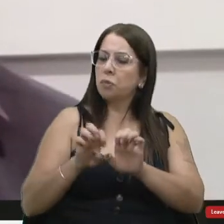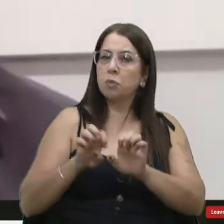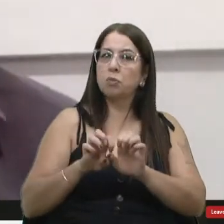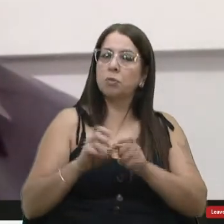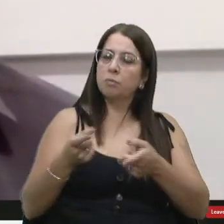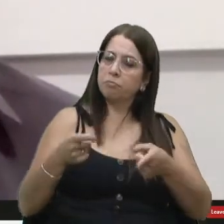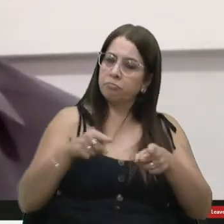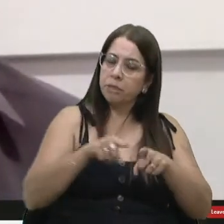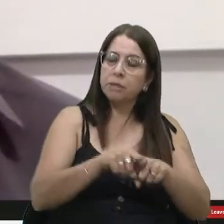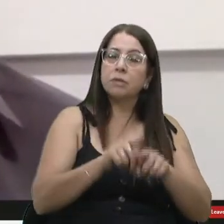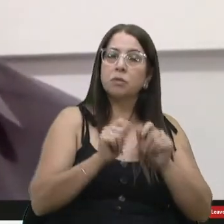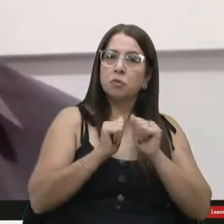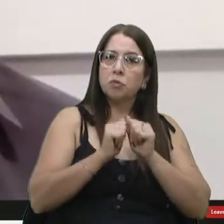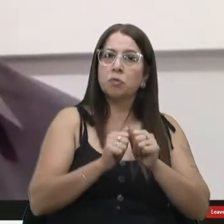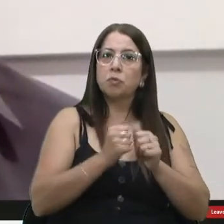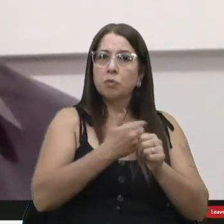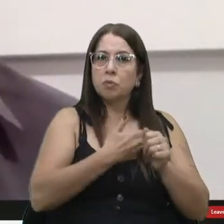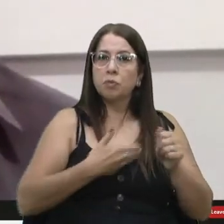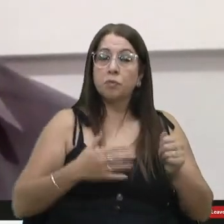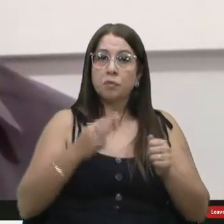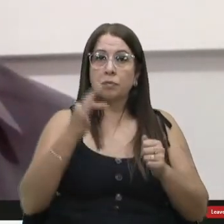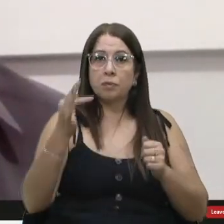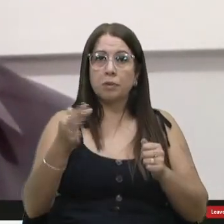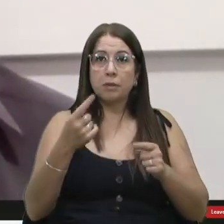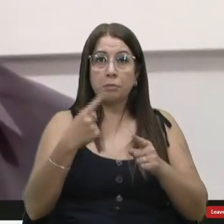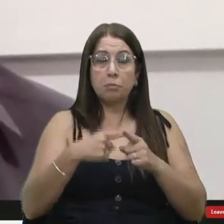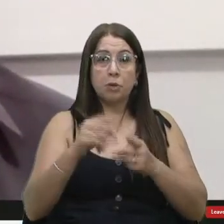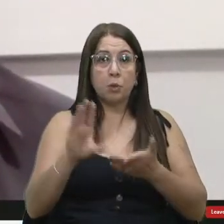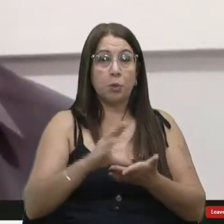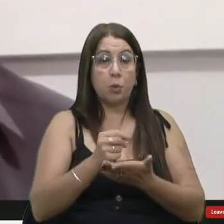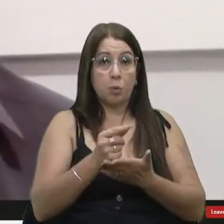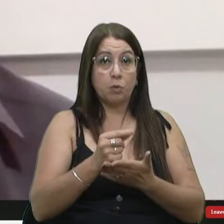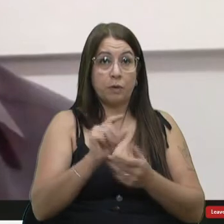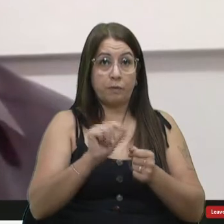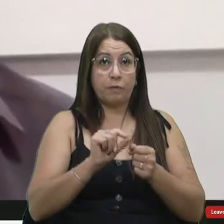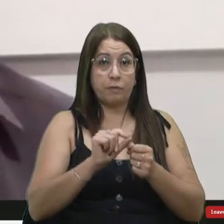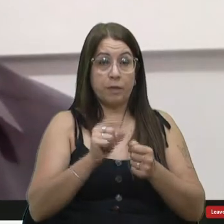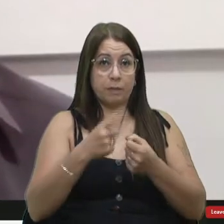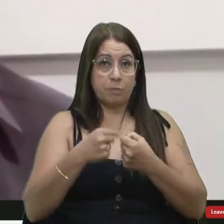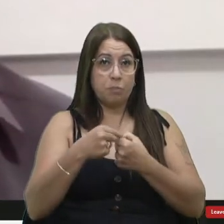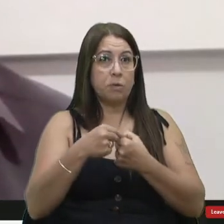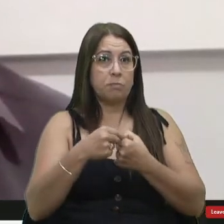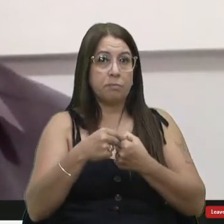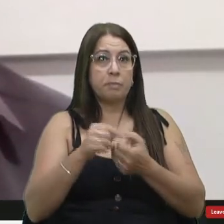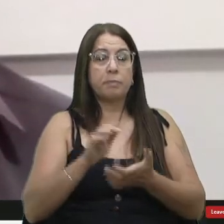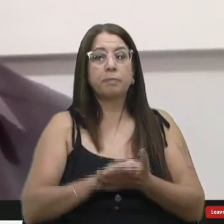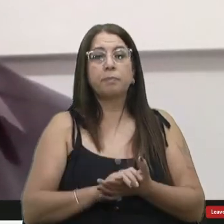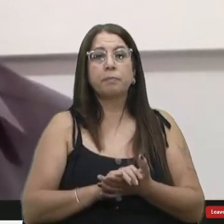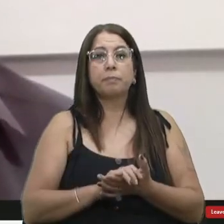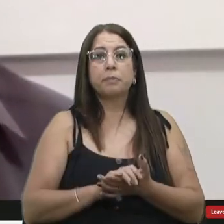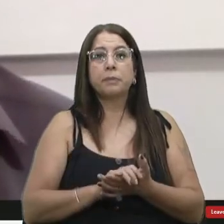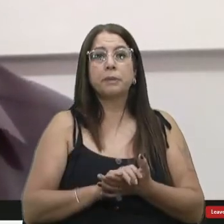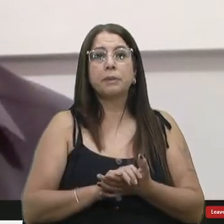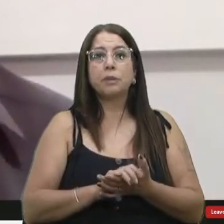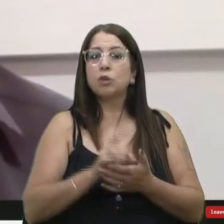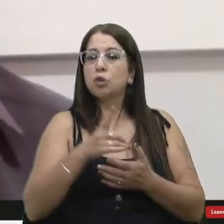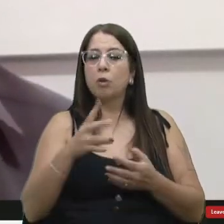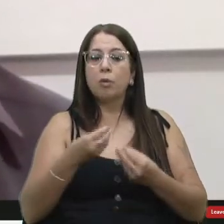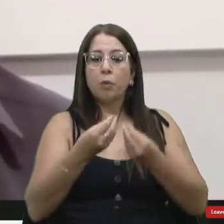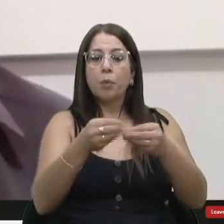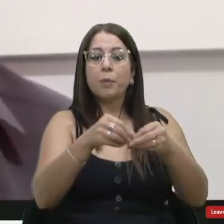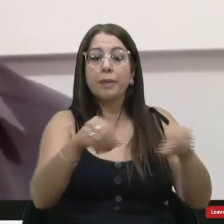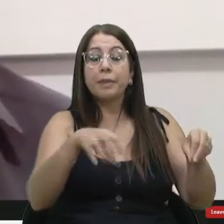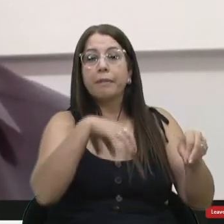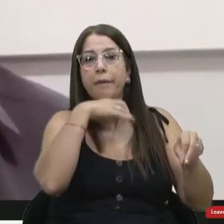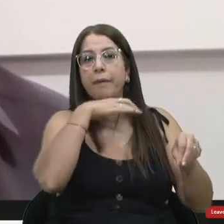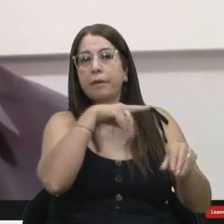parceria do Governo Federal. Porque o recurso que foi posto pelo município foi simplesmente o terreno. o